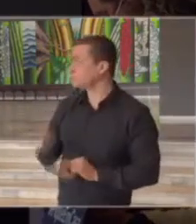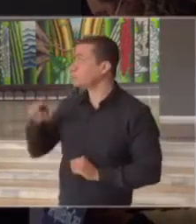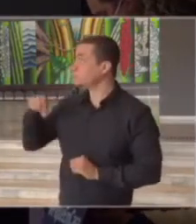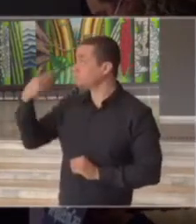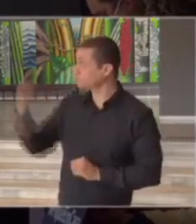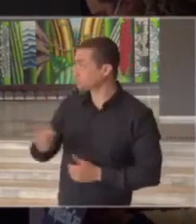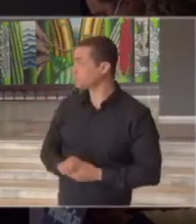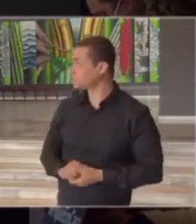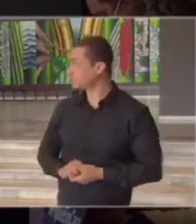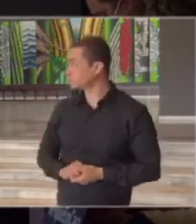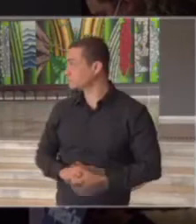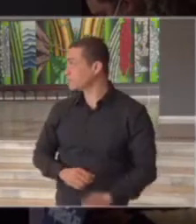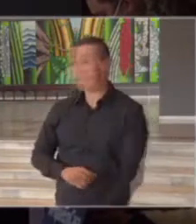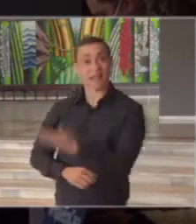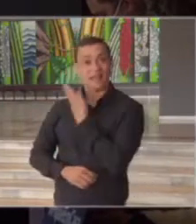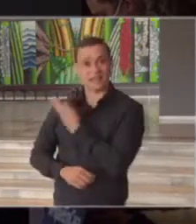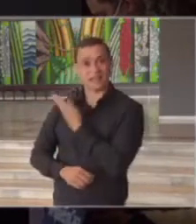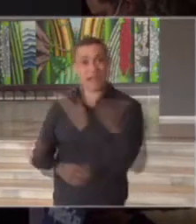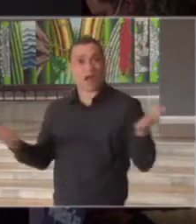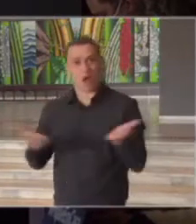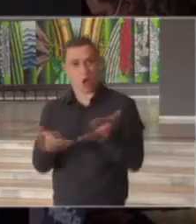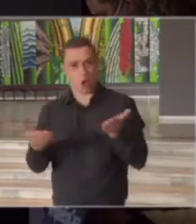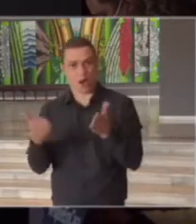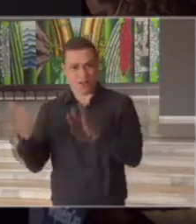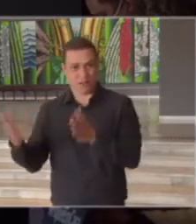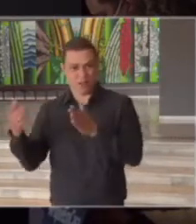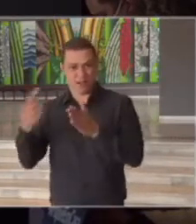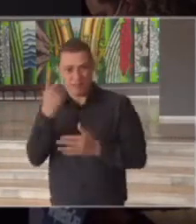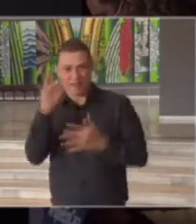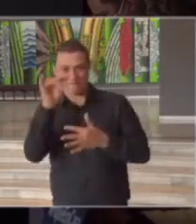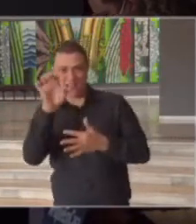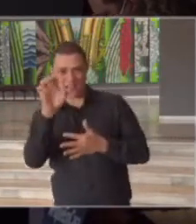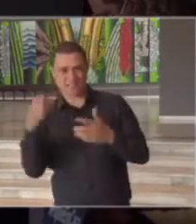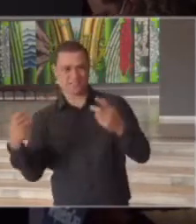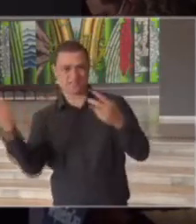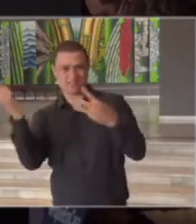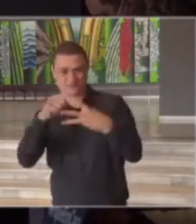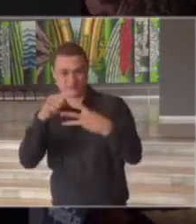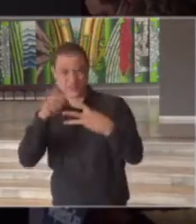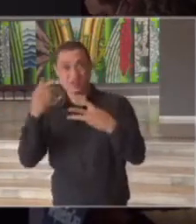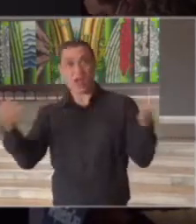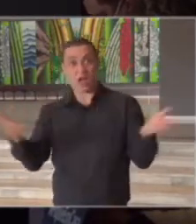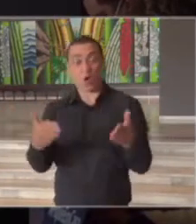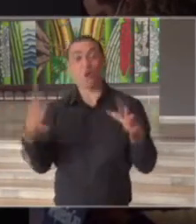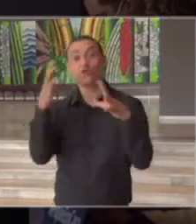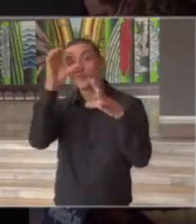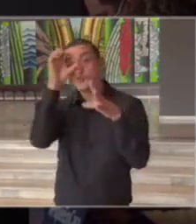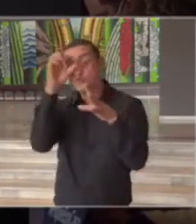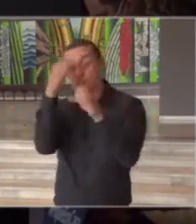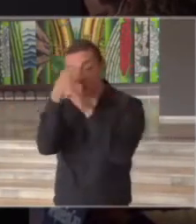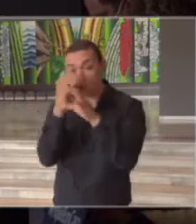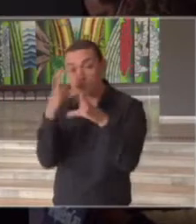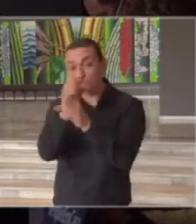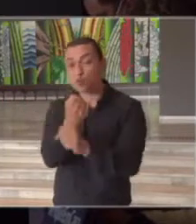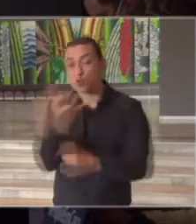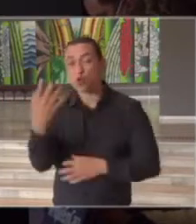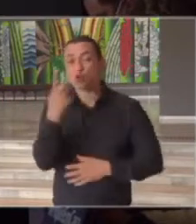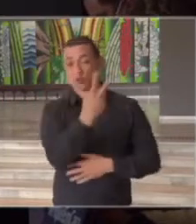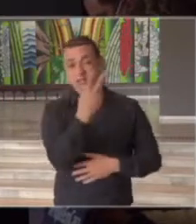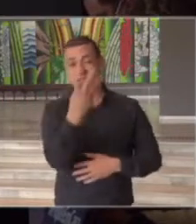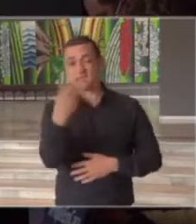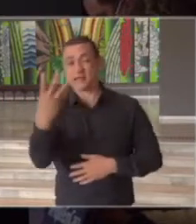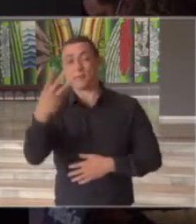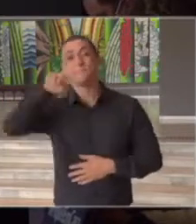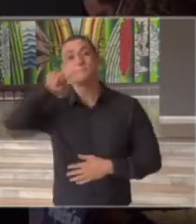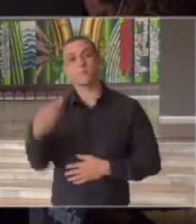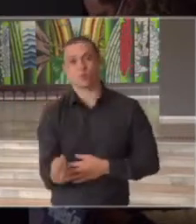essa é a fase atual que eu mencionei e aí o total de testes previstos 233 mil